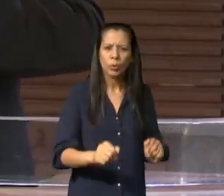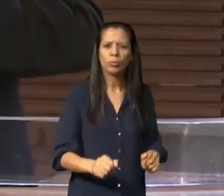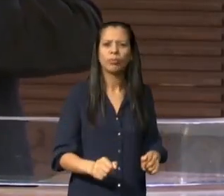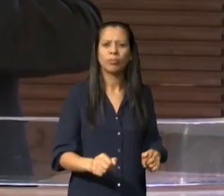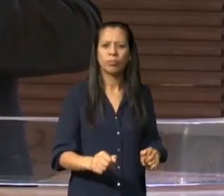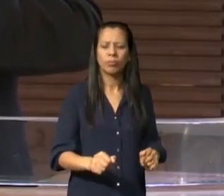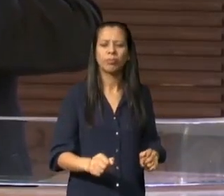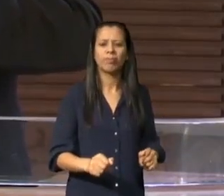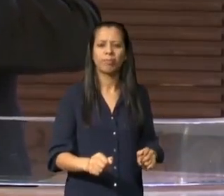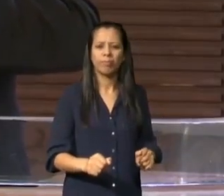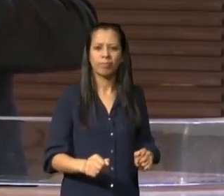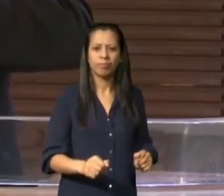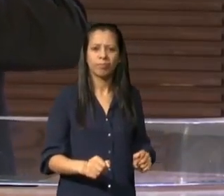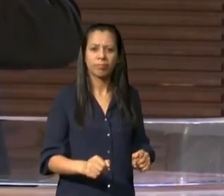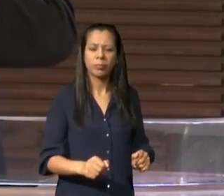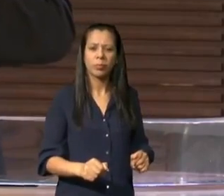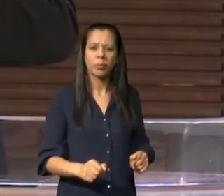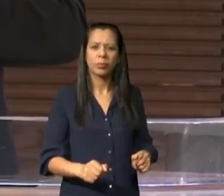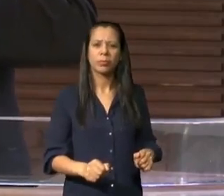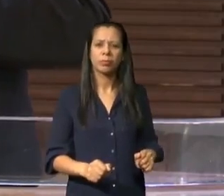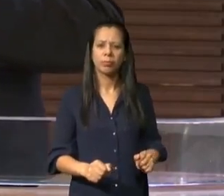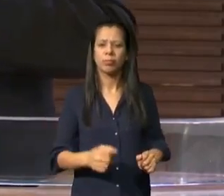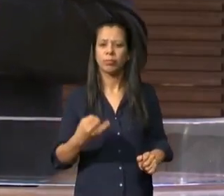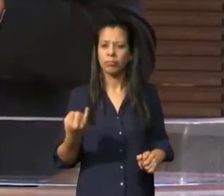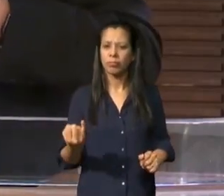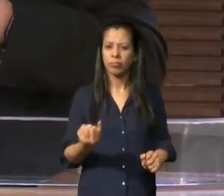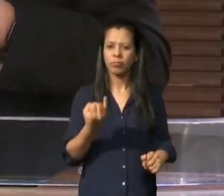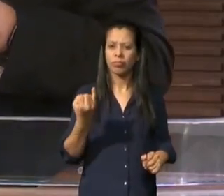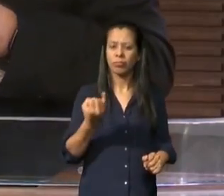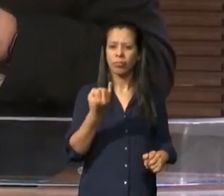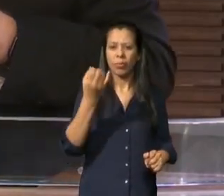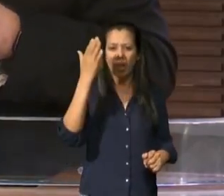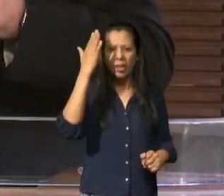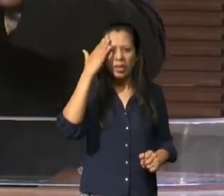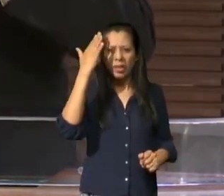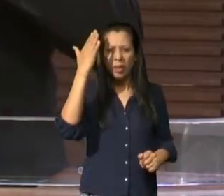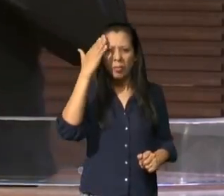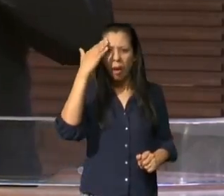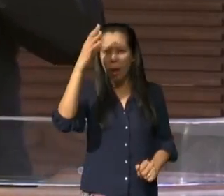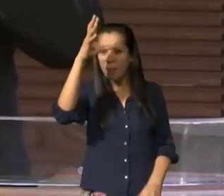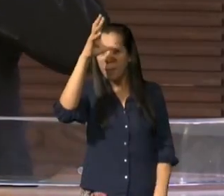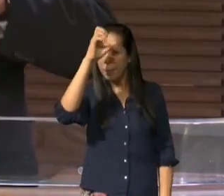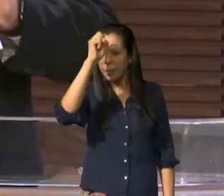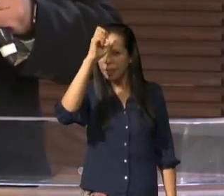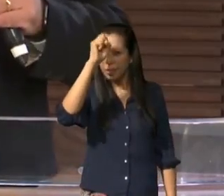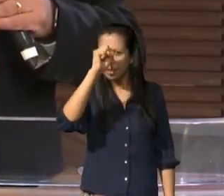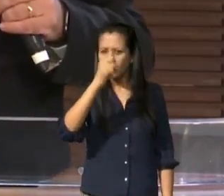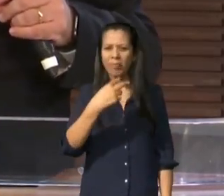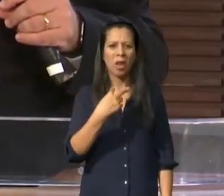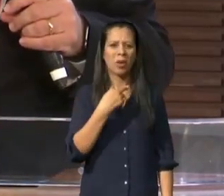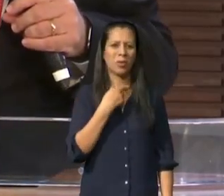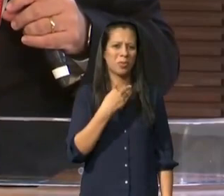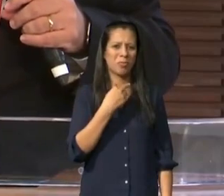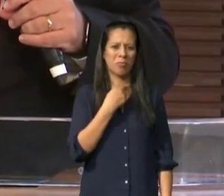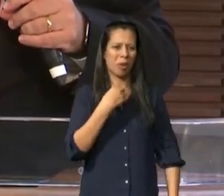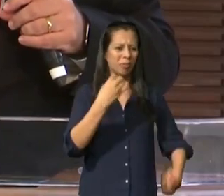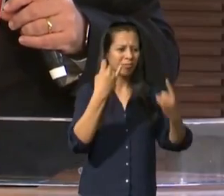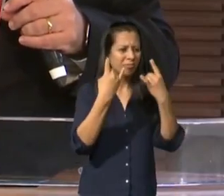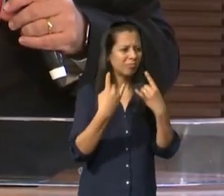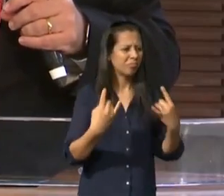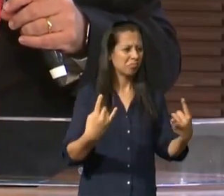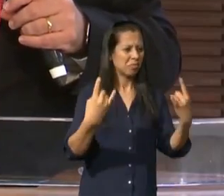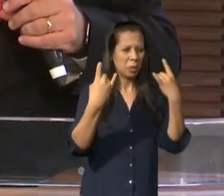para nós a fim de que nós não cobissemos as coisas más como eles colocaram